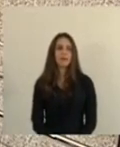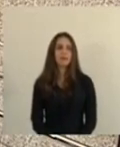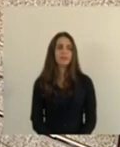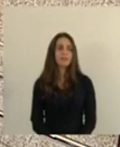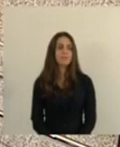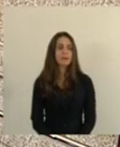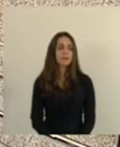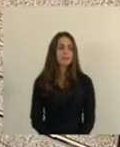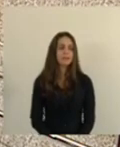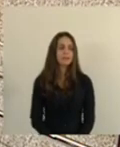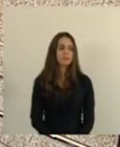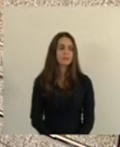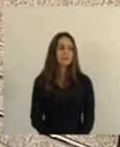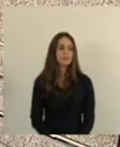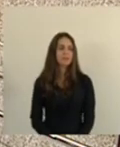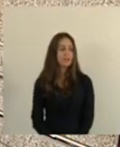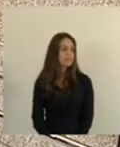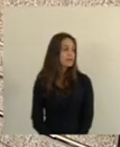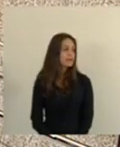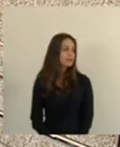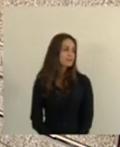Coloca atrás da cadeia, você viu o falando?